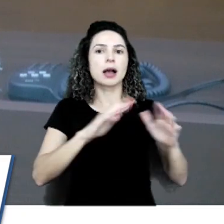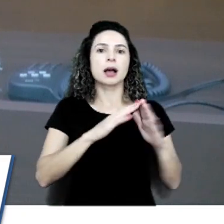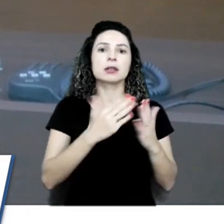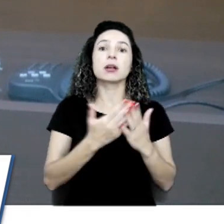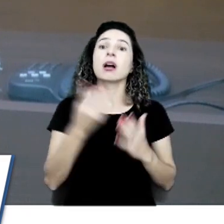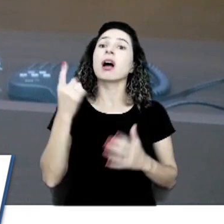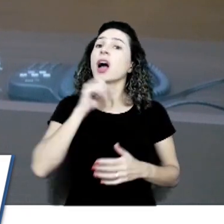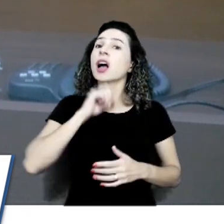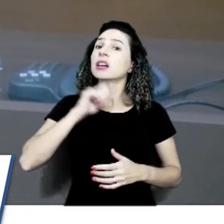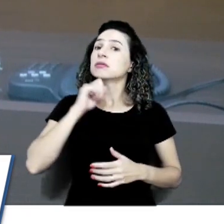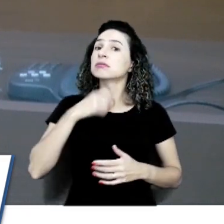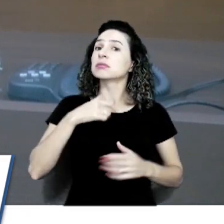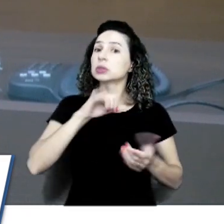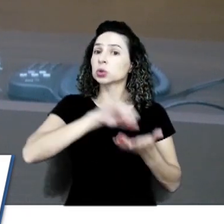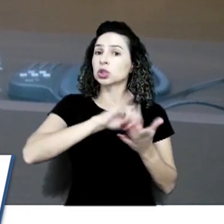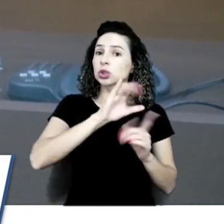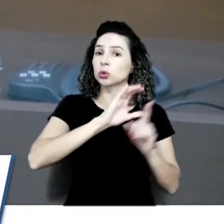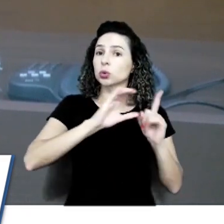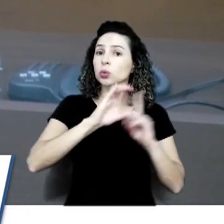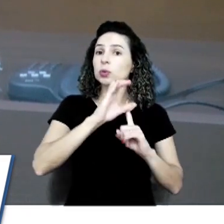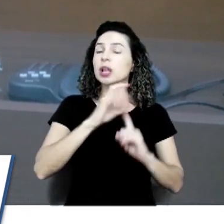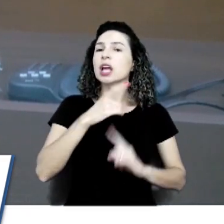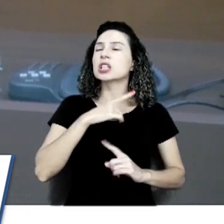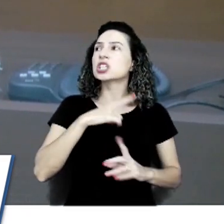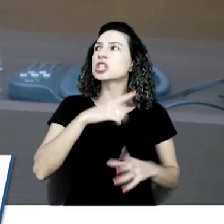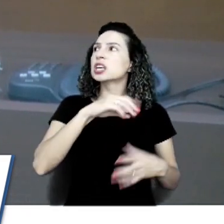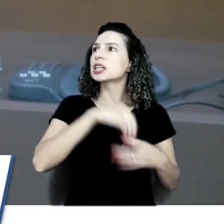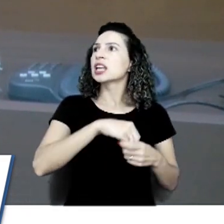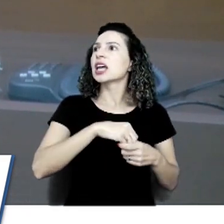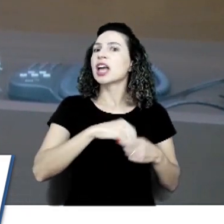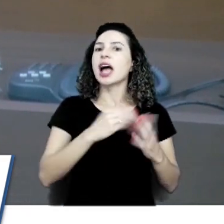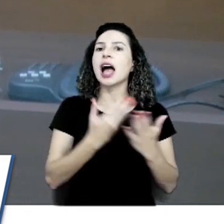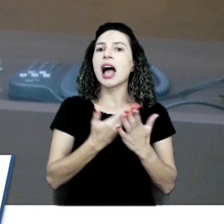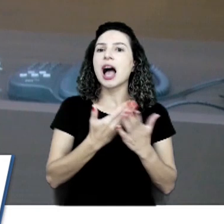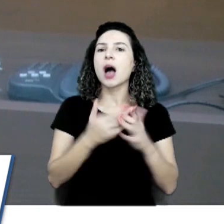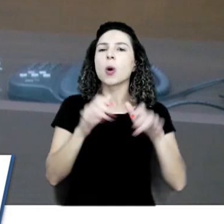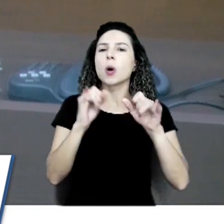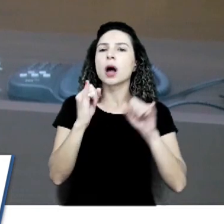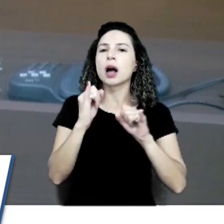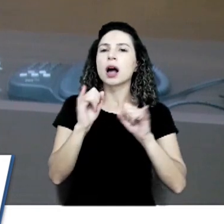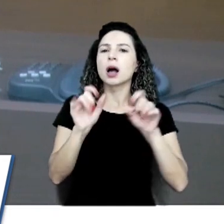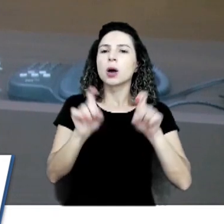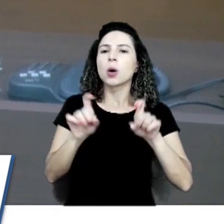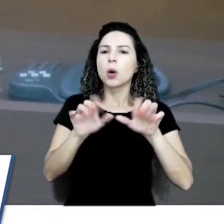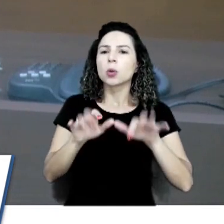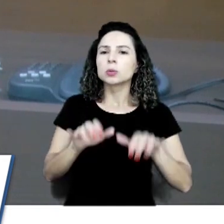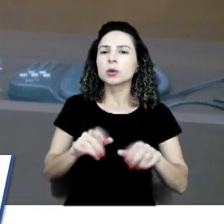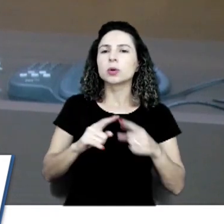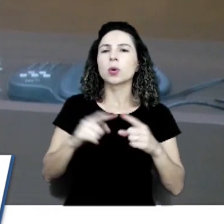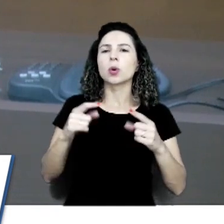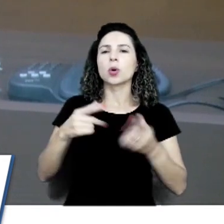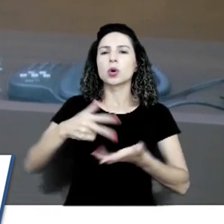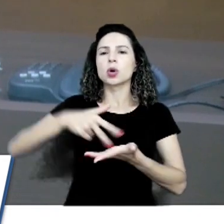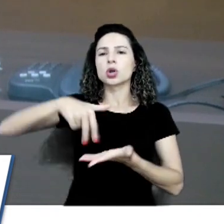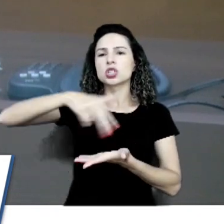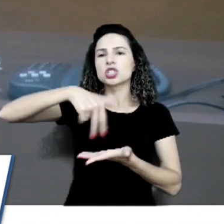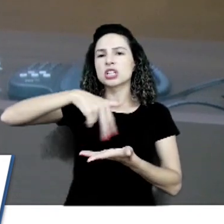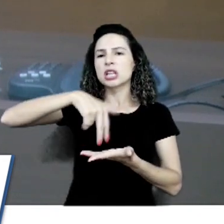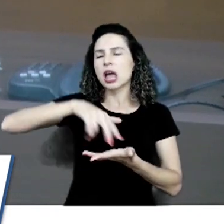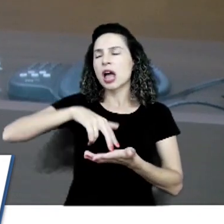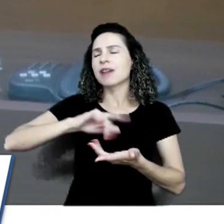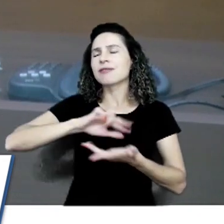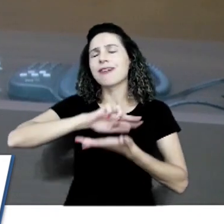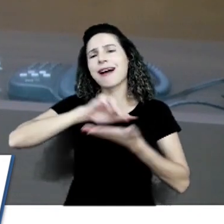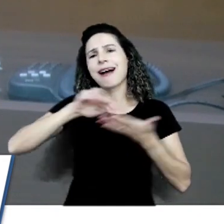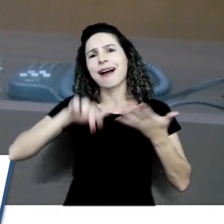aquele centro comunitário tinha aula de informática, tinha ginástica, tinha um monte de coisa. Eu não